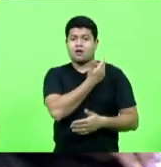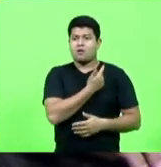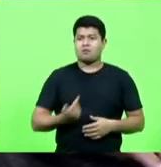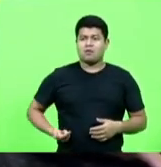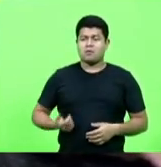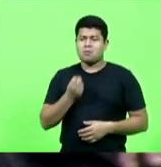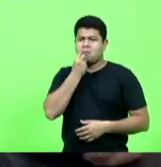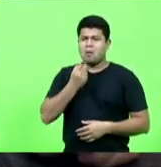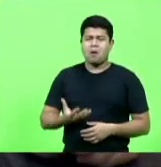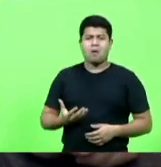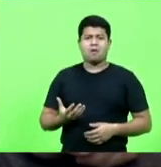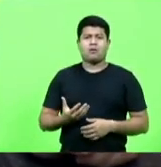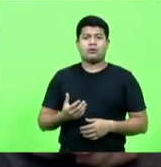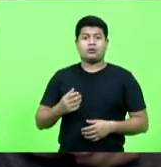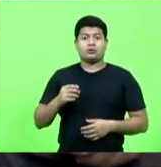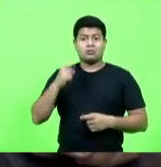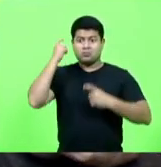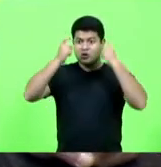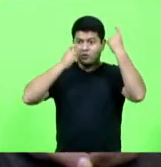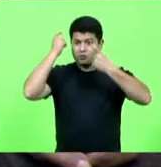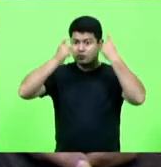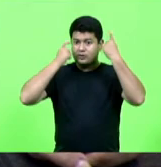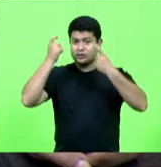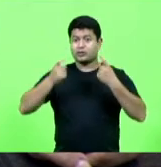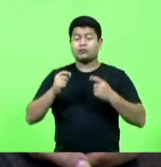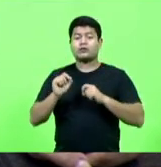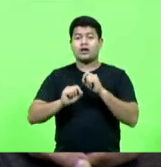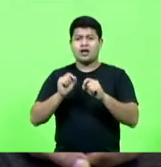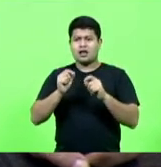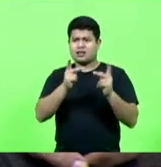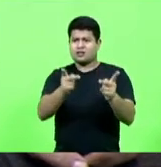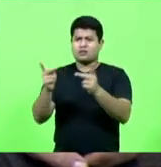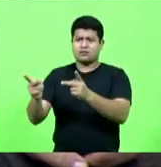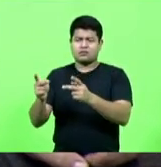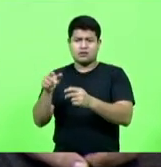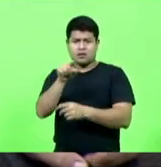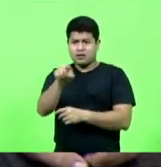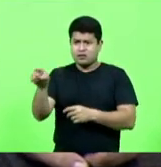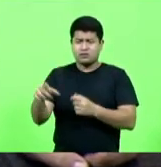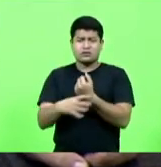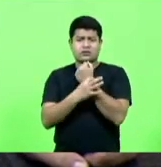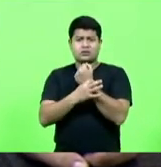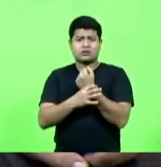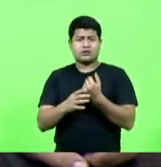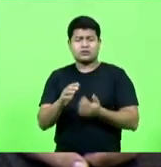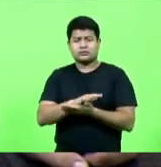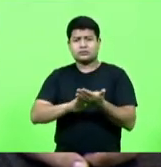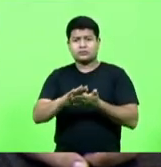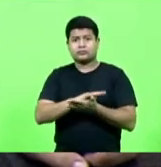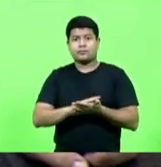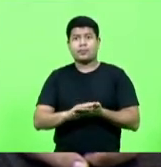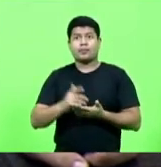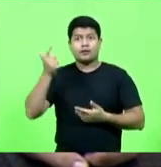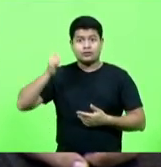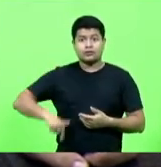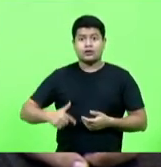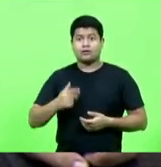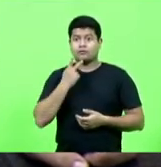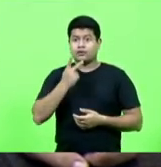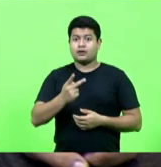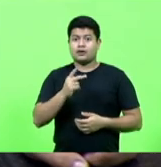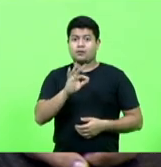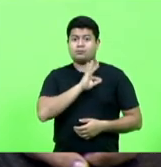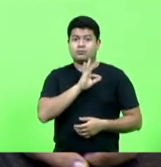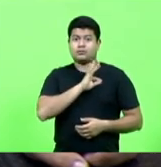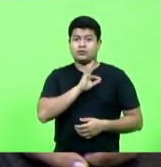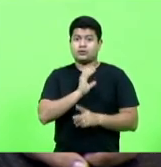preocupa realmente com a segurança da população. E a próxima vez que eu escutar alguém falando de polícia comunitária aqui,